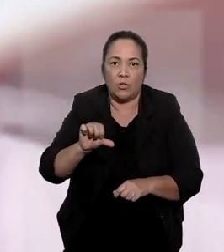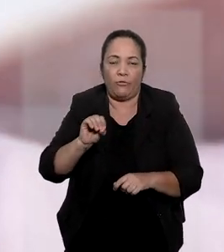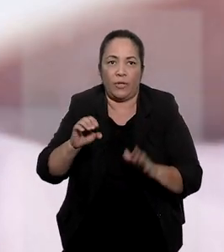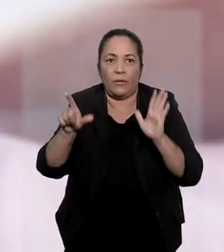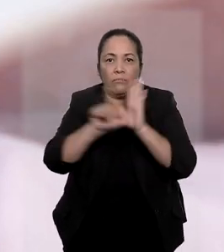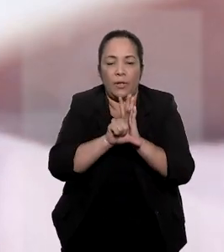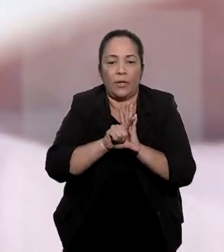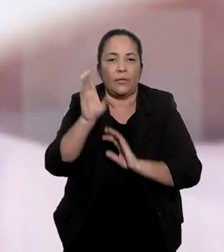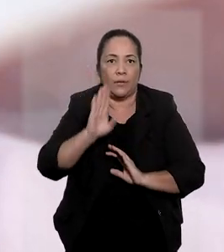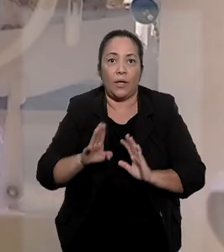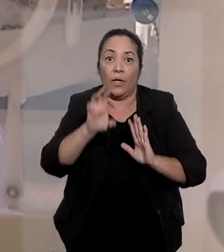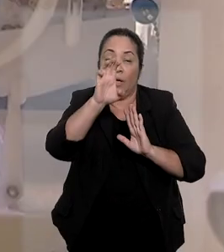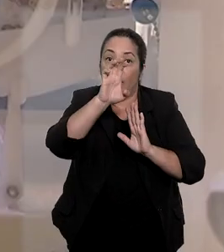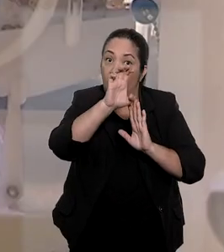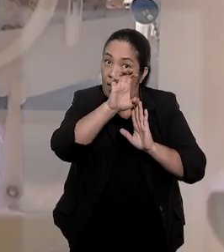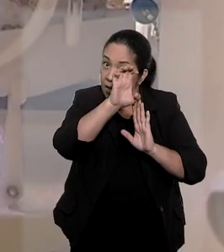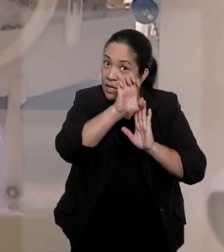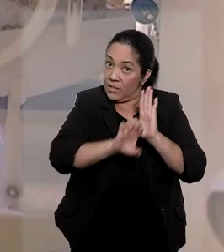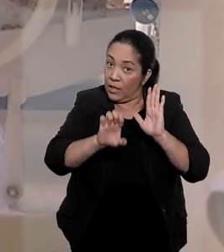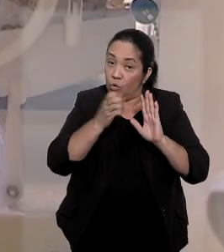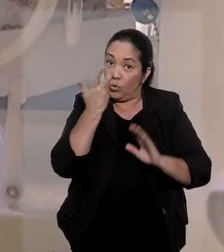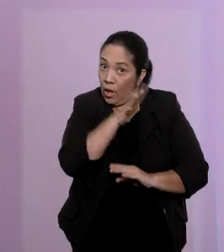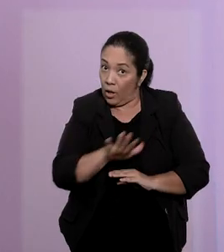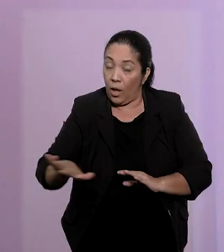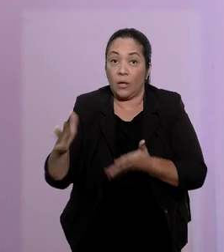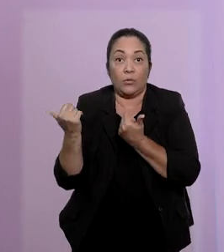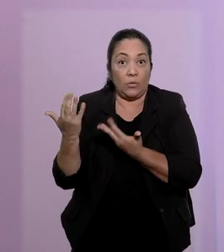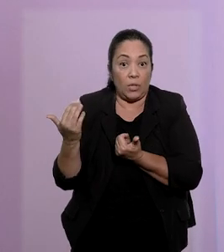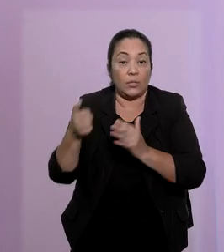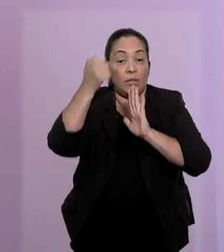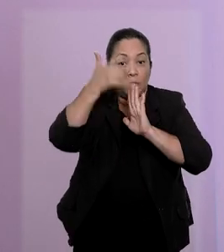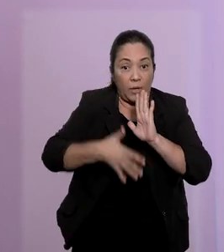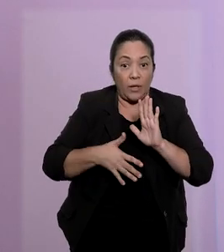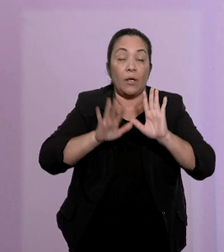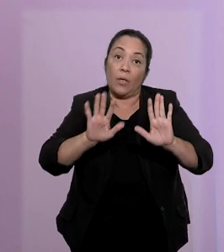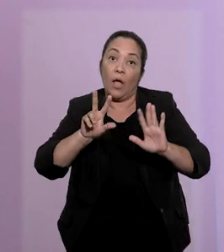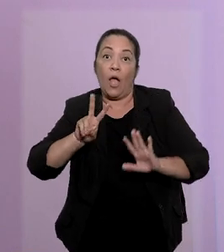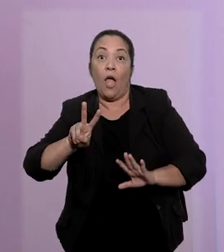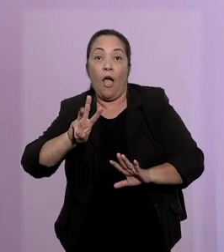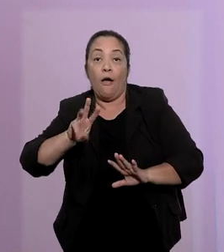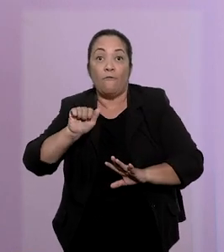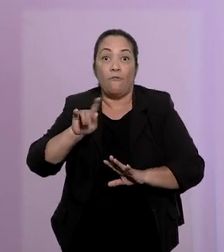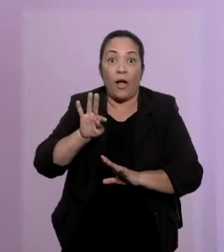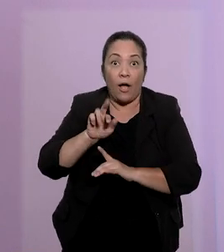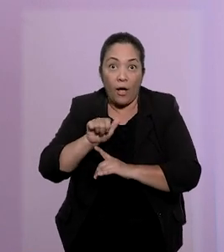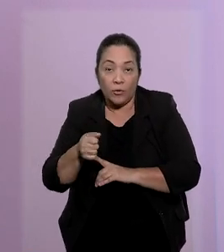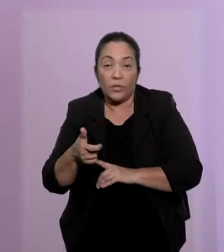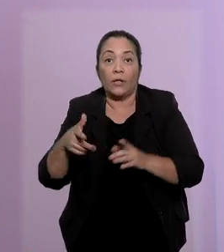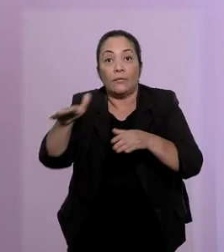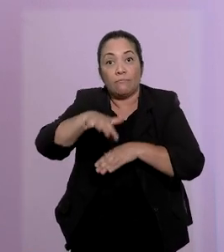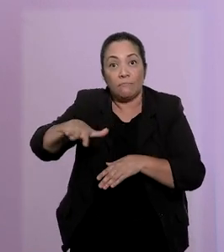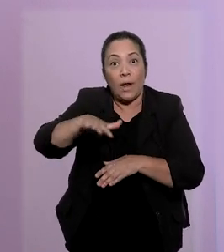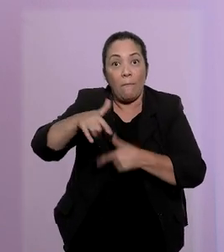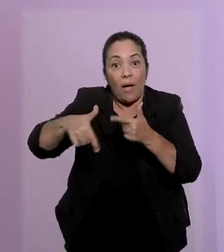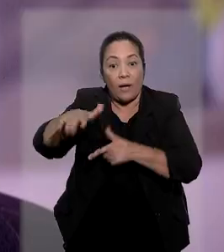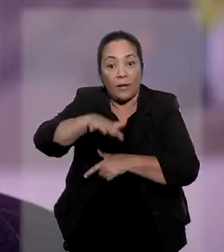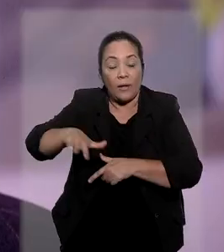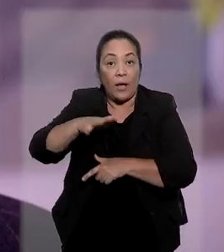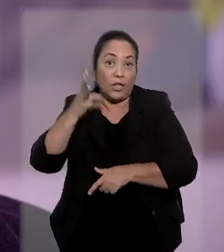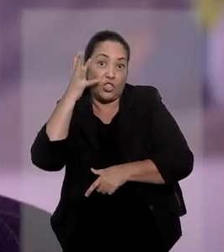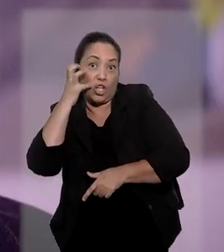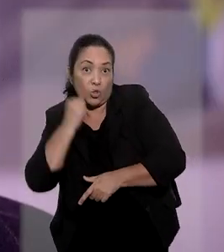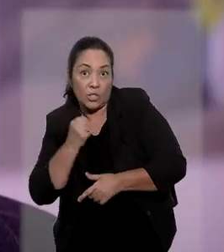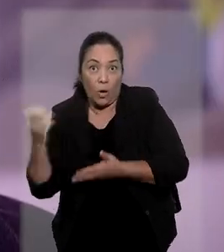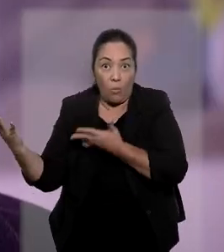com o advento do Estatuto da Criança e do Adolescente. Para isso, o Walter Gomes, supervisor da área de adoção da Vara da